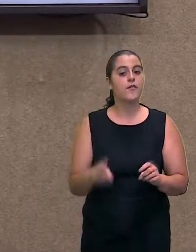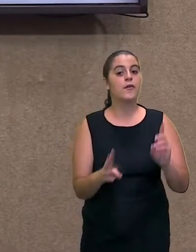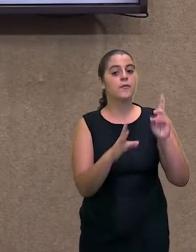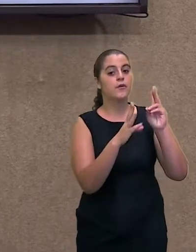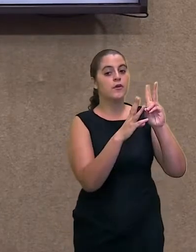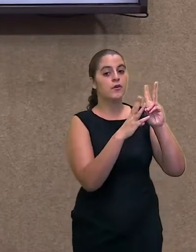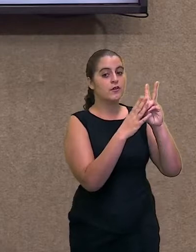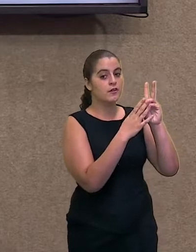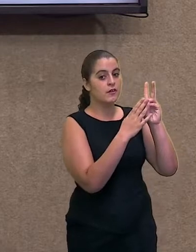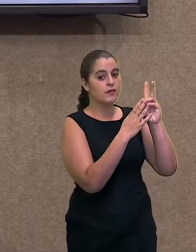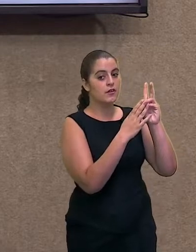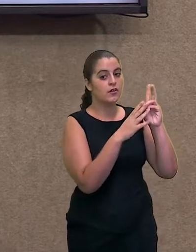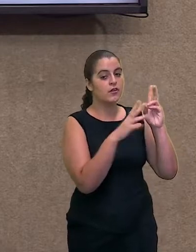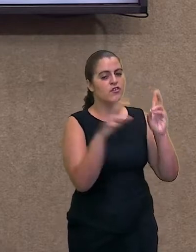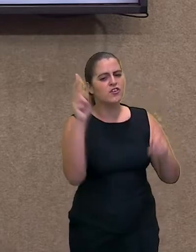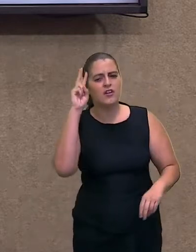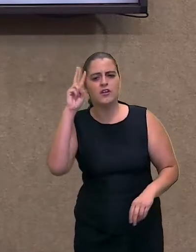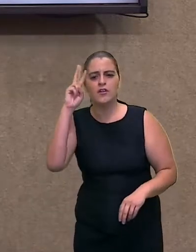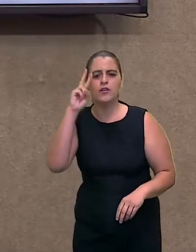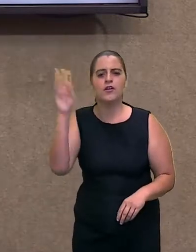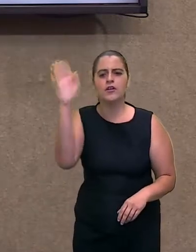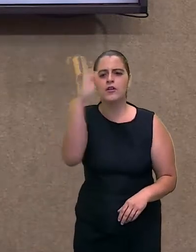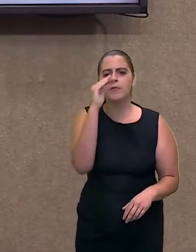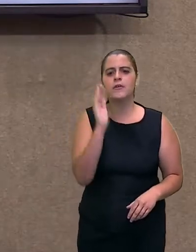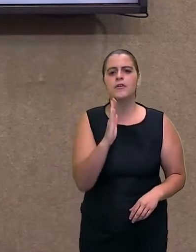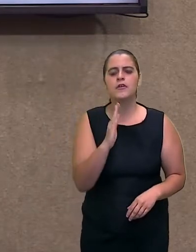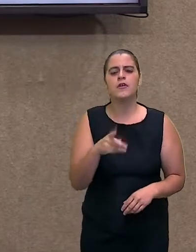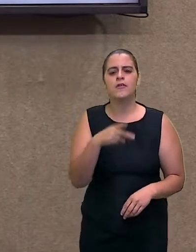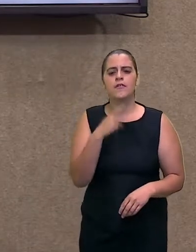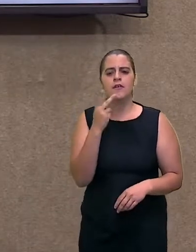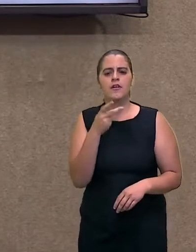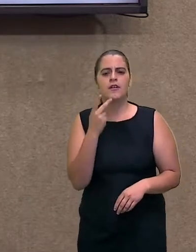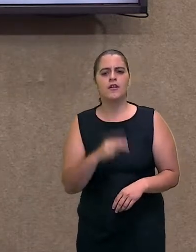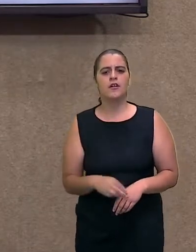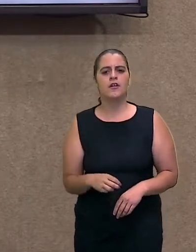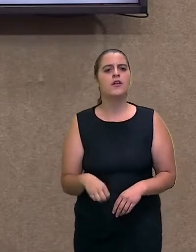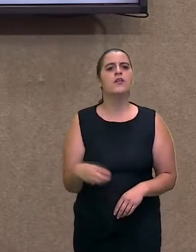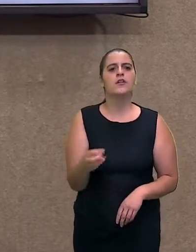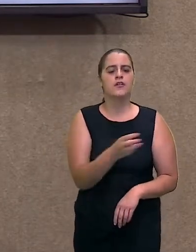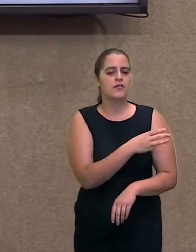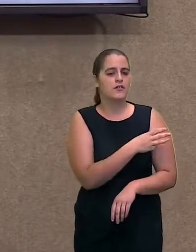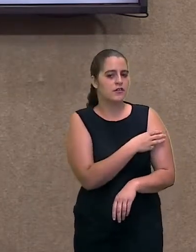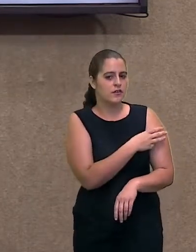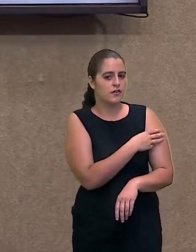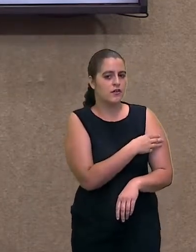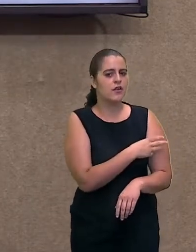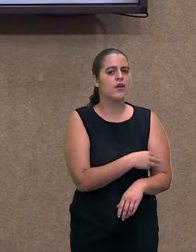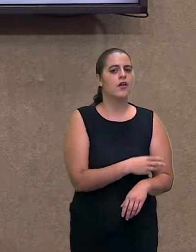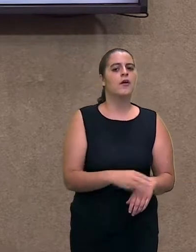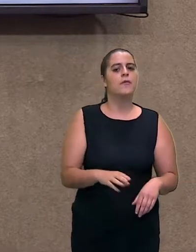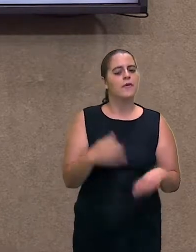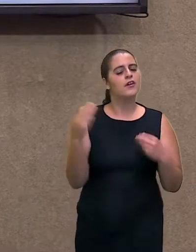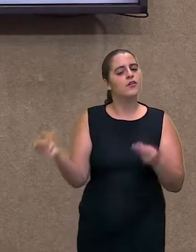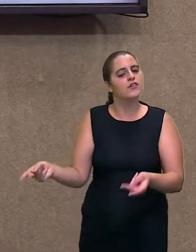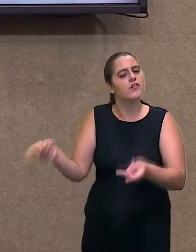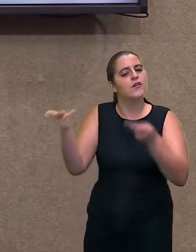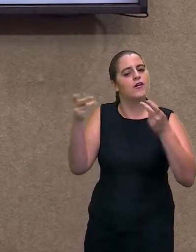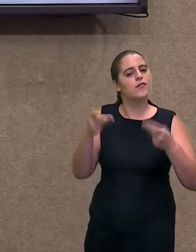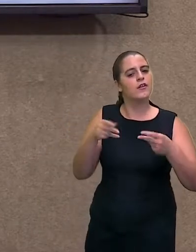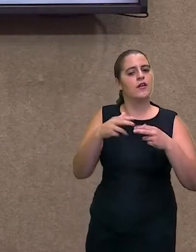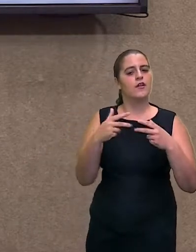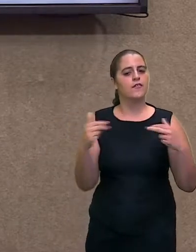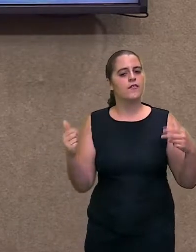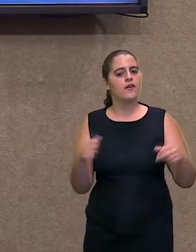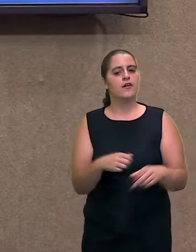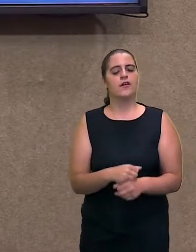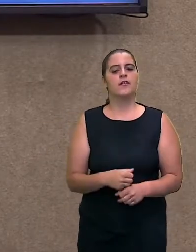indígenas em nossa história. Eu falei alunos do terceiro ano, mas claro que os outros também estão convidados para nossa aula,